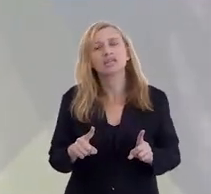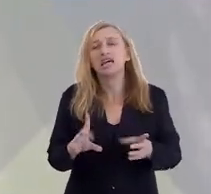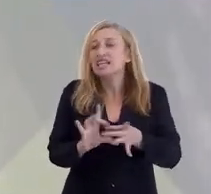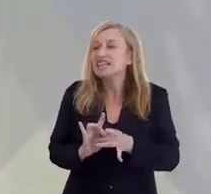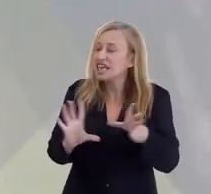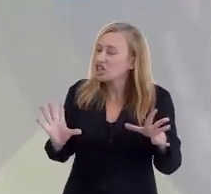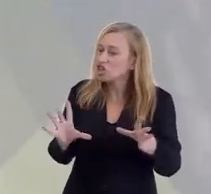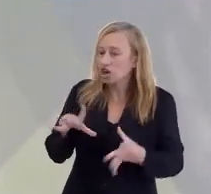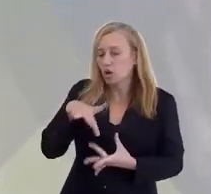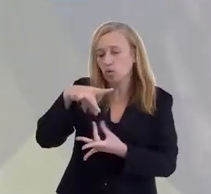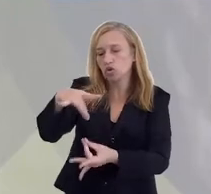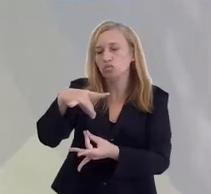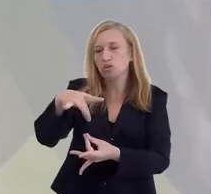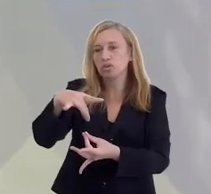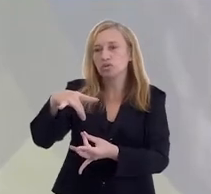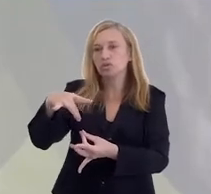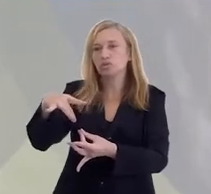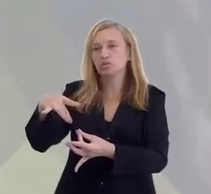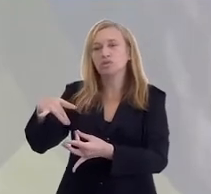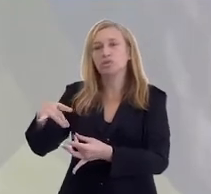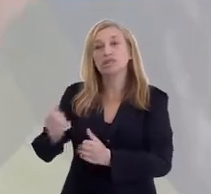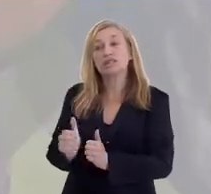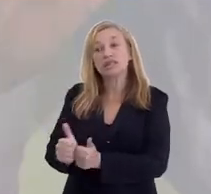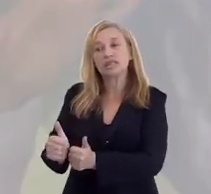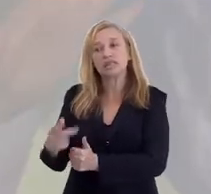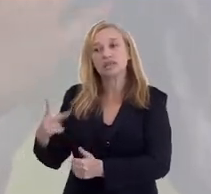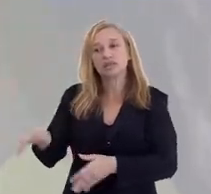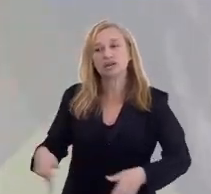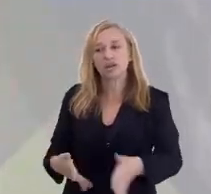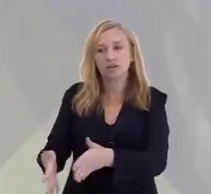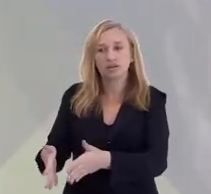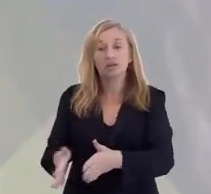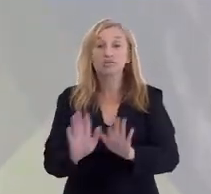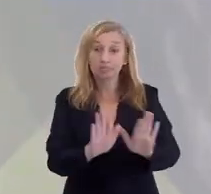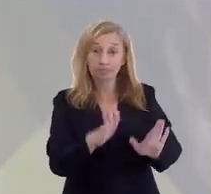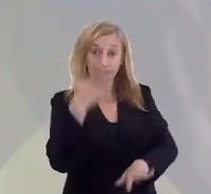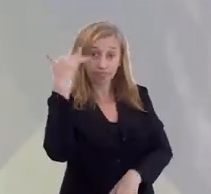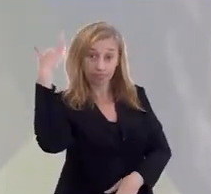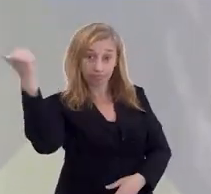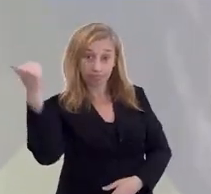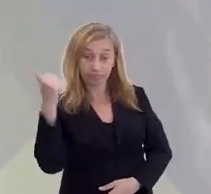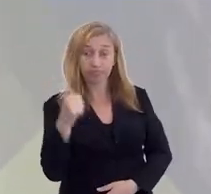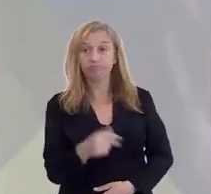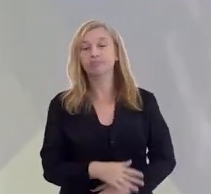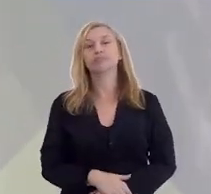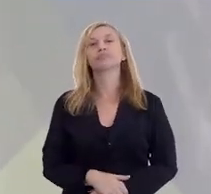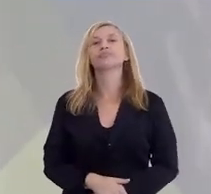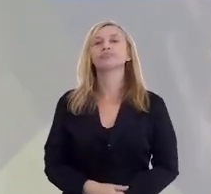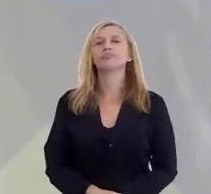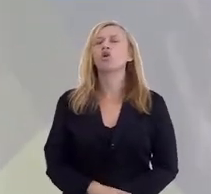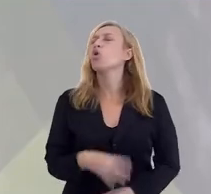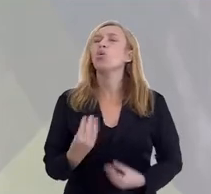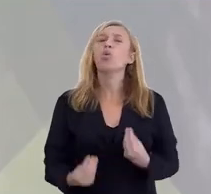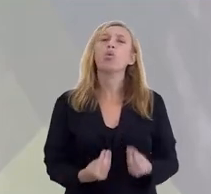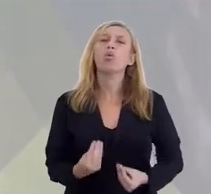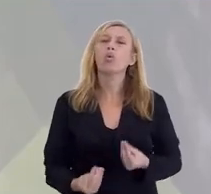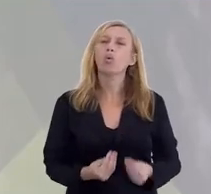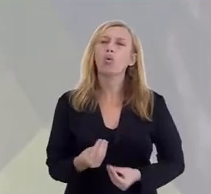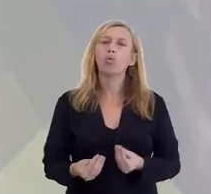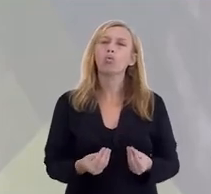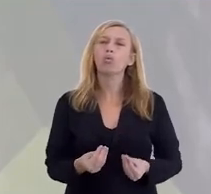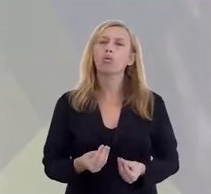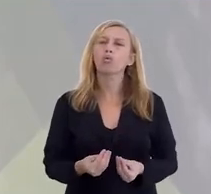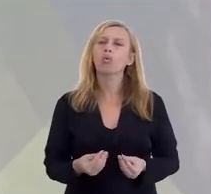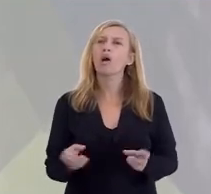indivíduo siga o seu caminho. Nesse caso dos artistas, como é uma